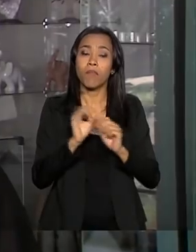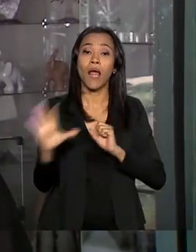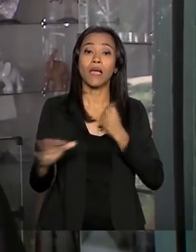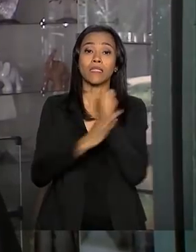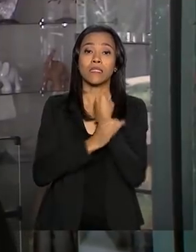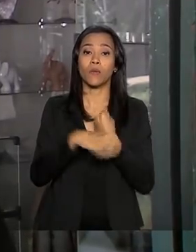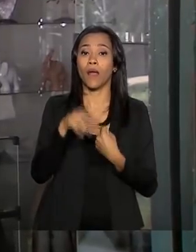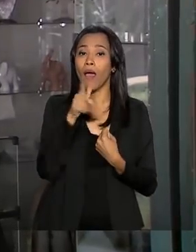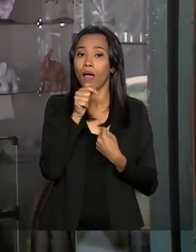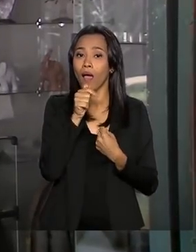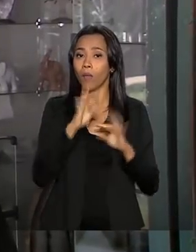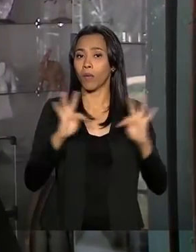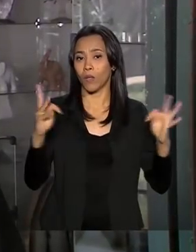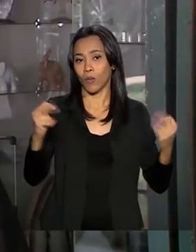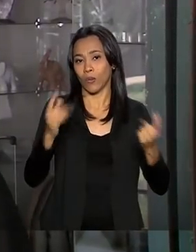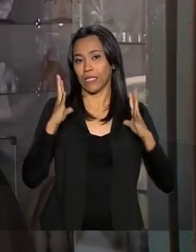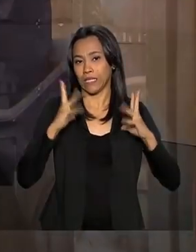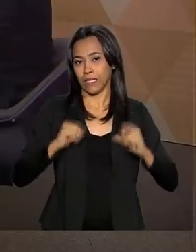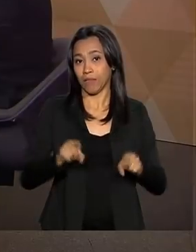água tratada e esgoto.